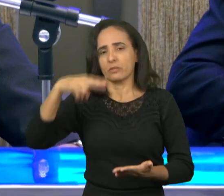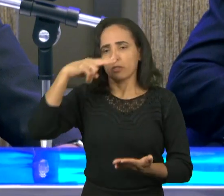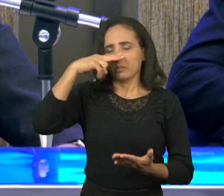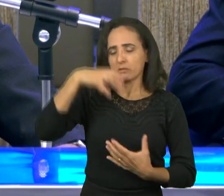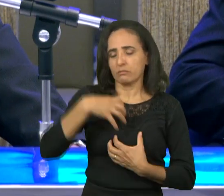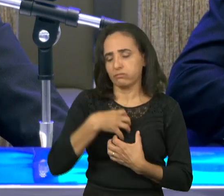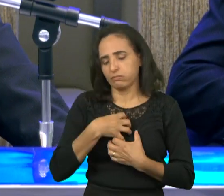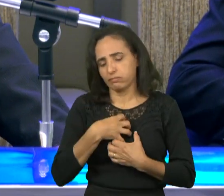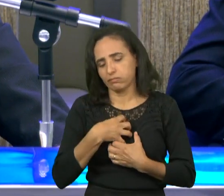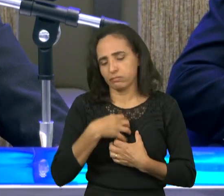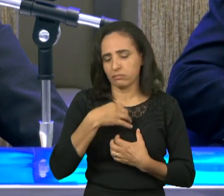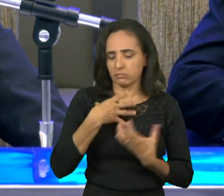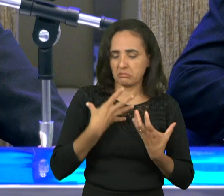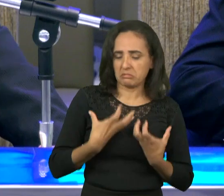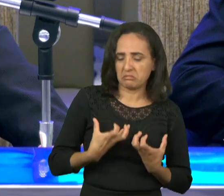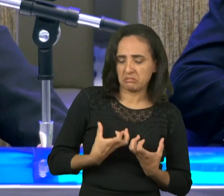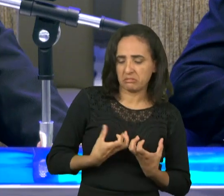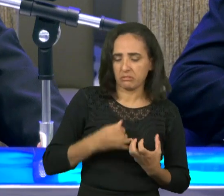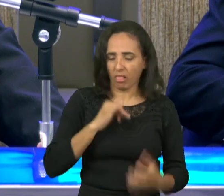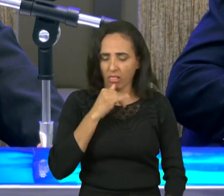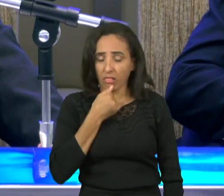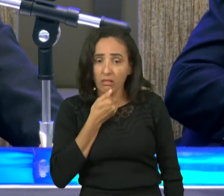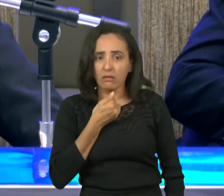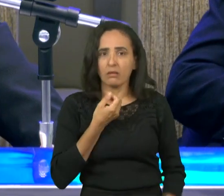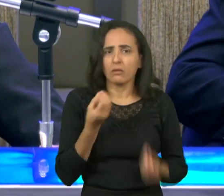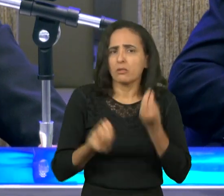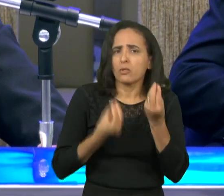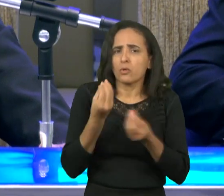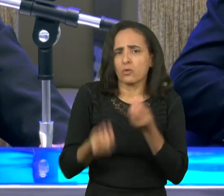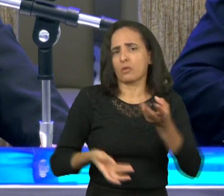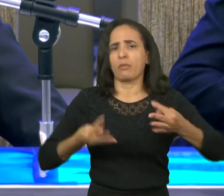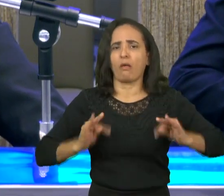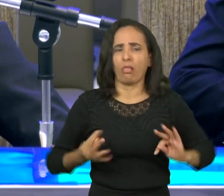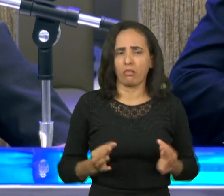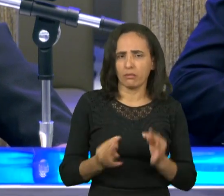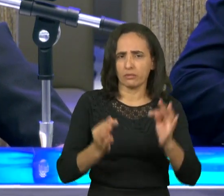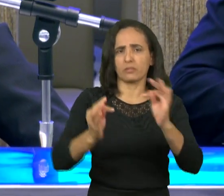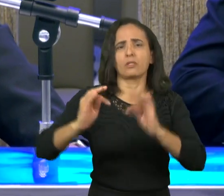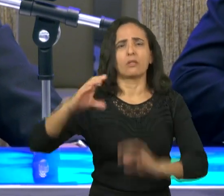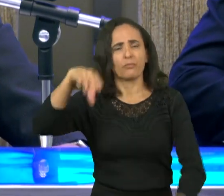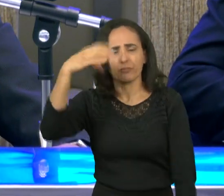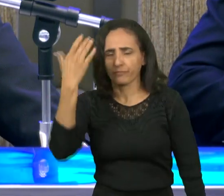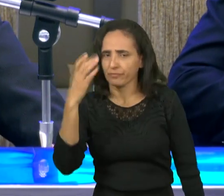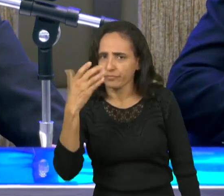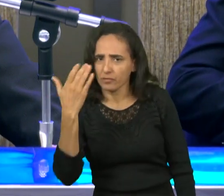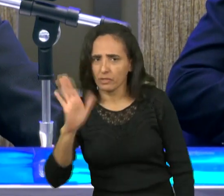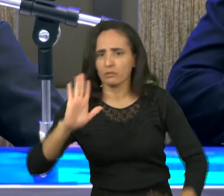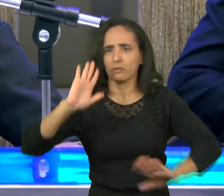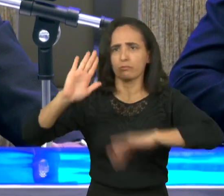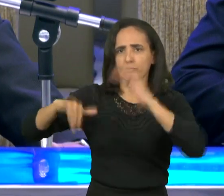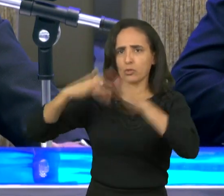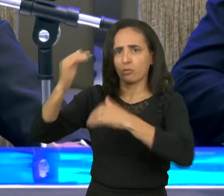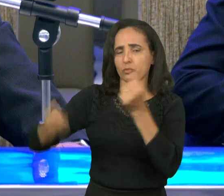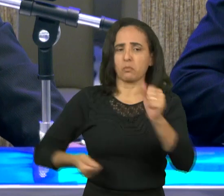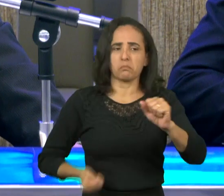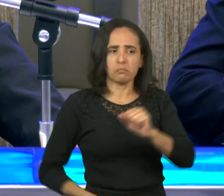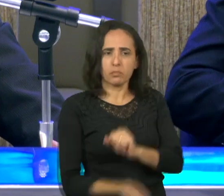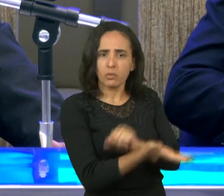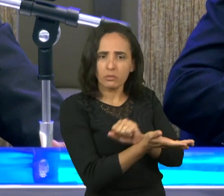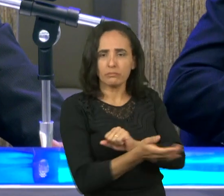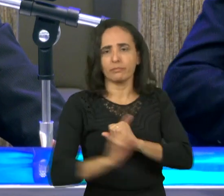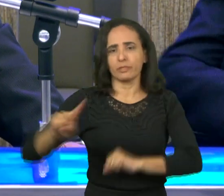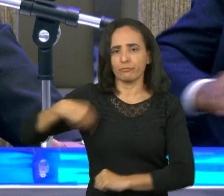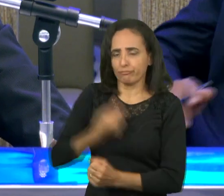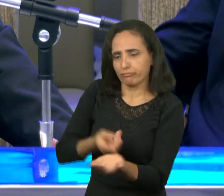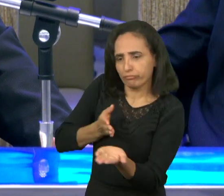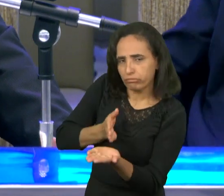pela fé apesar de todo o avanço da ciência da incredulidade da corrupção ora meus amados